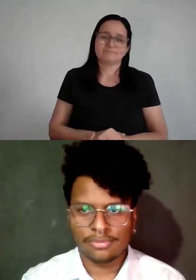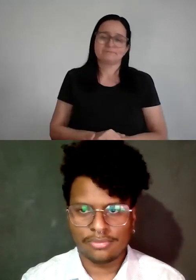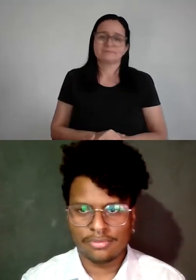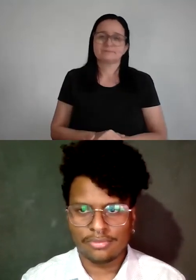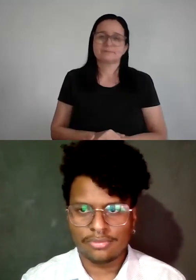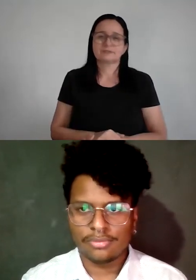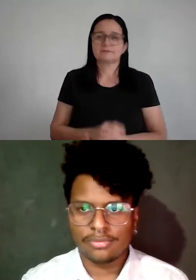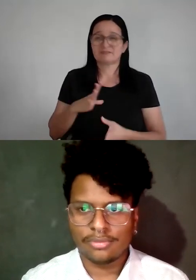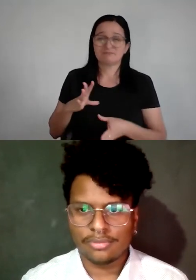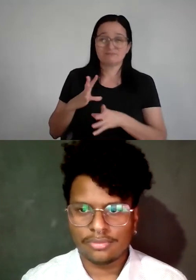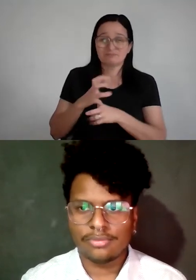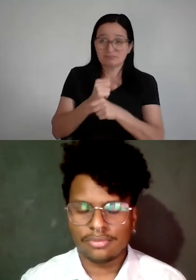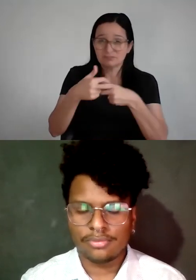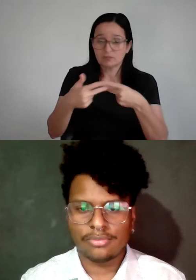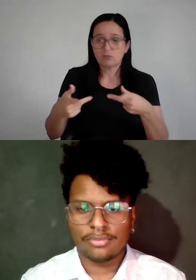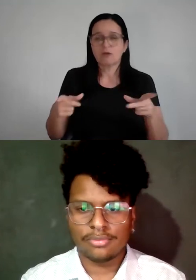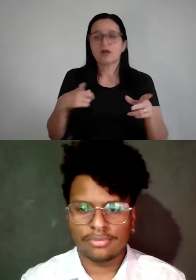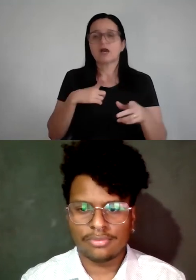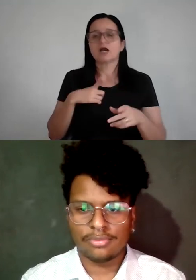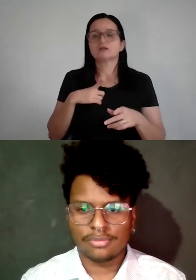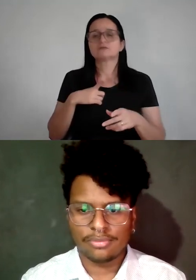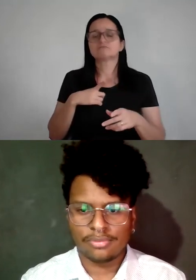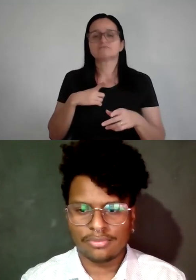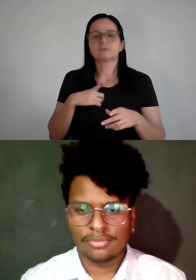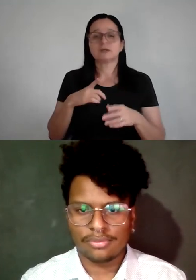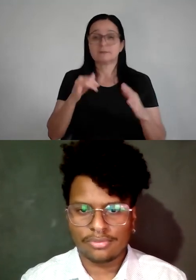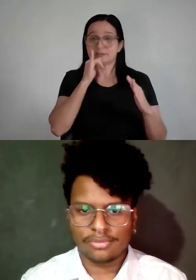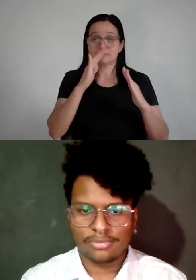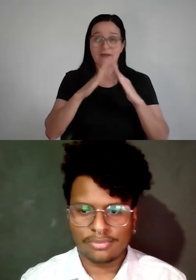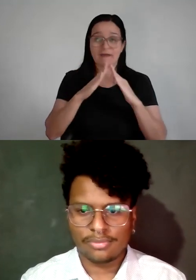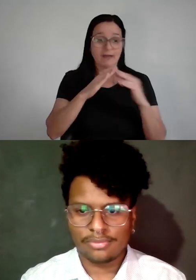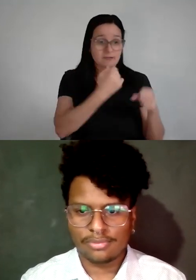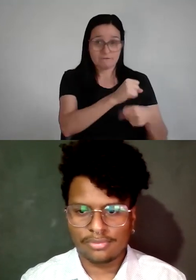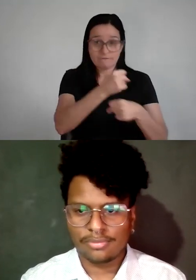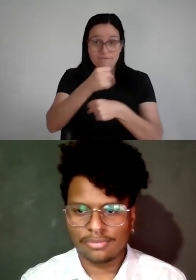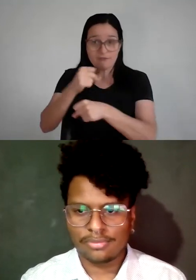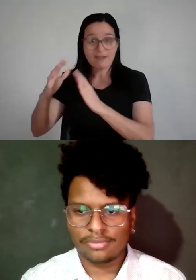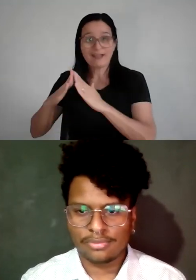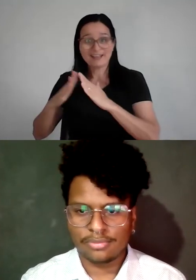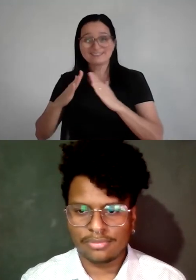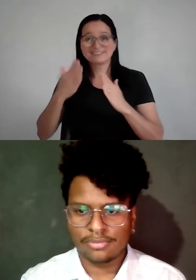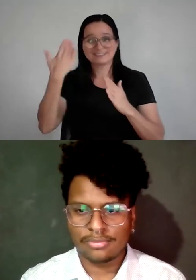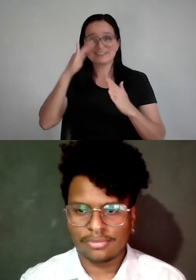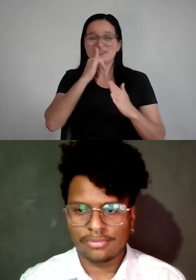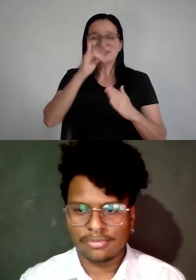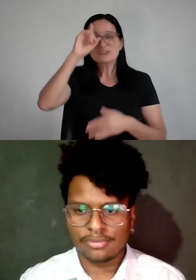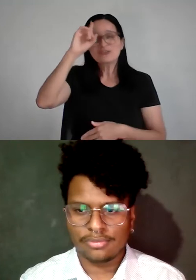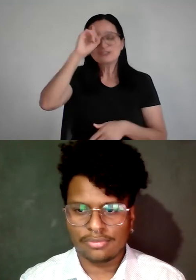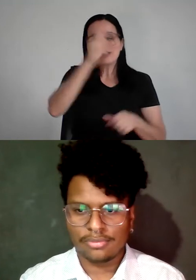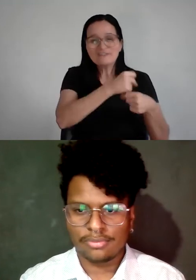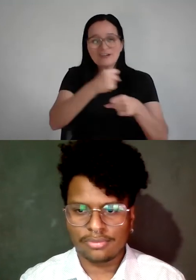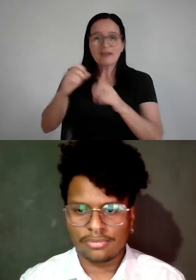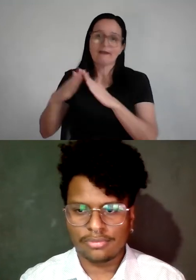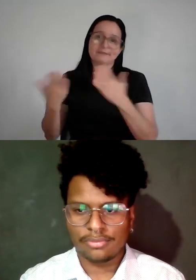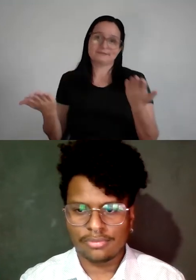acumularem, entendeu? É disciplina, entendeu? Tem que varrer a casa, tem que varrer a casa todo dia, não tem jeito, senão você vai acumular, aí fica pro fim de semana, tem que trabalhar o fim de